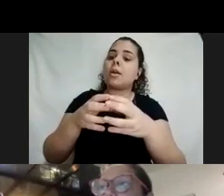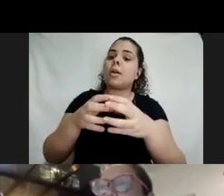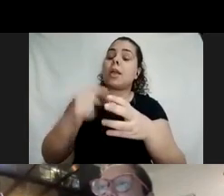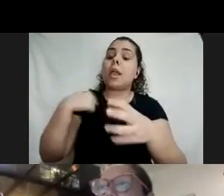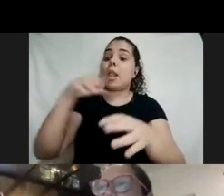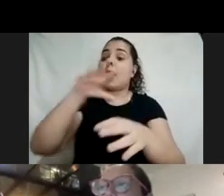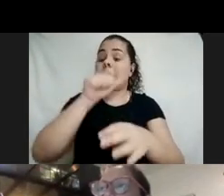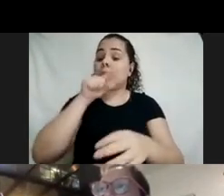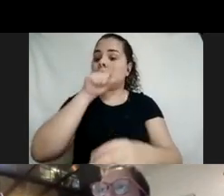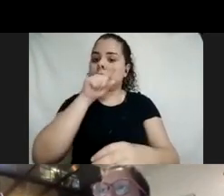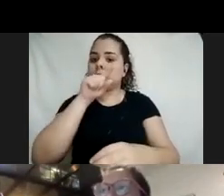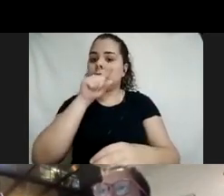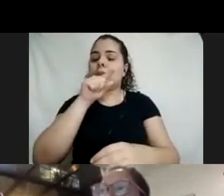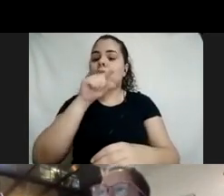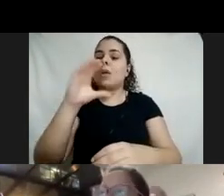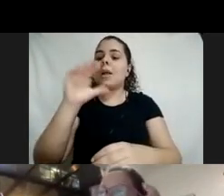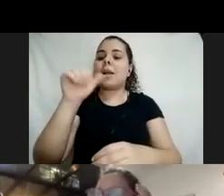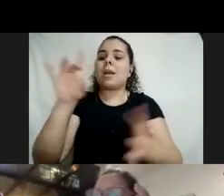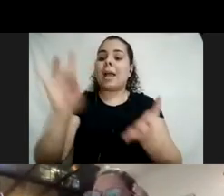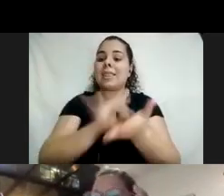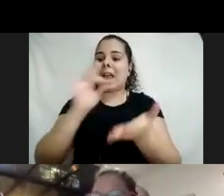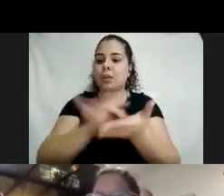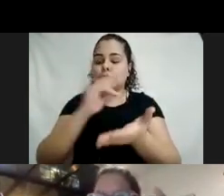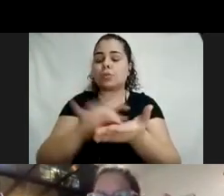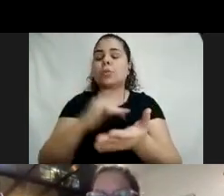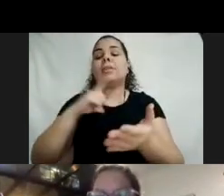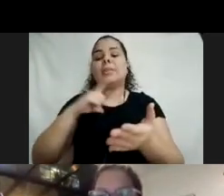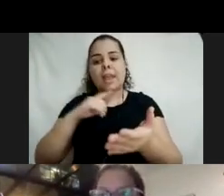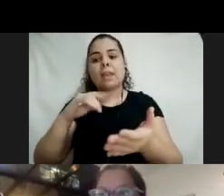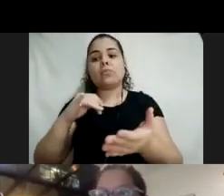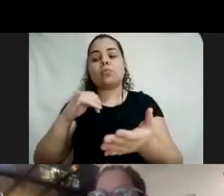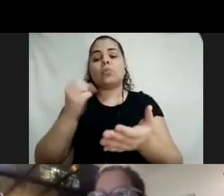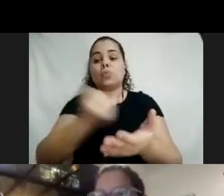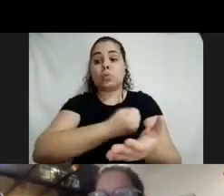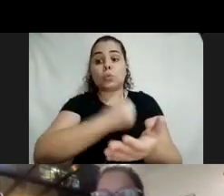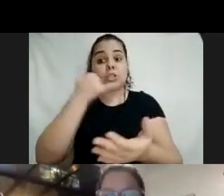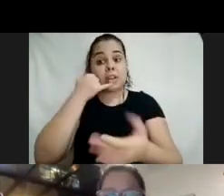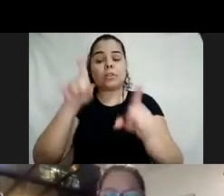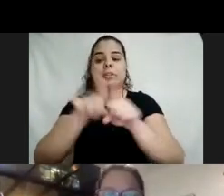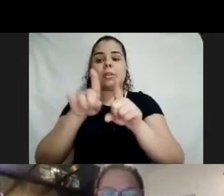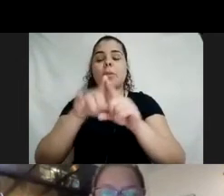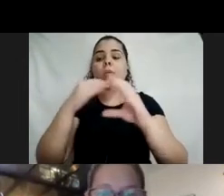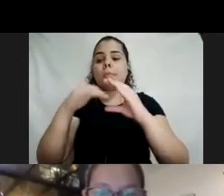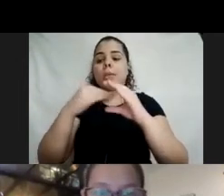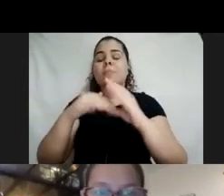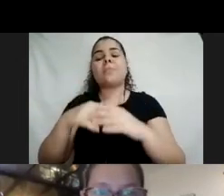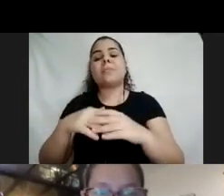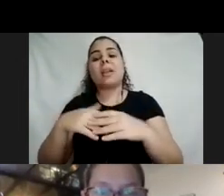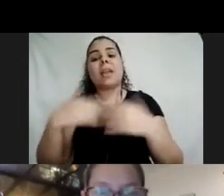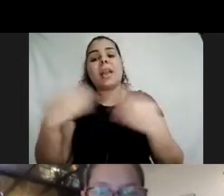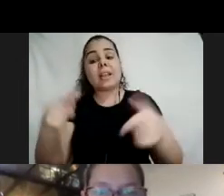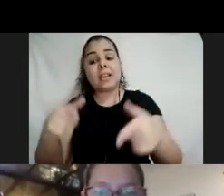participantes, a gente tem telefone e e-mail. Acho que é isso, a gente tem algumas